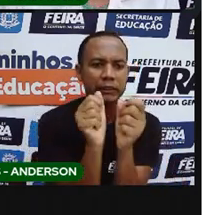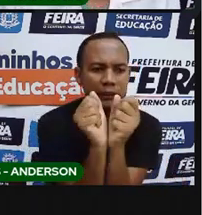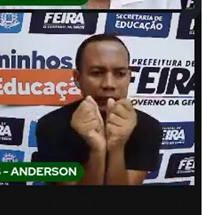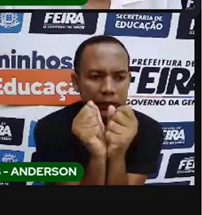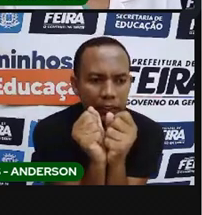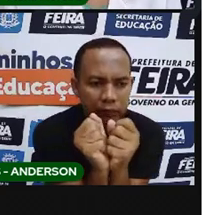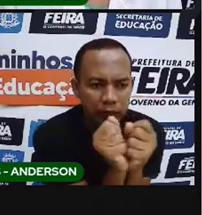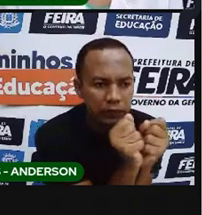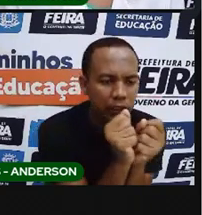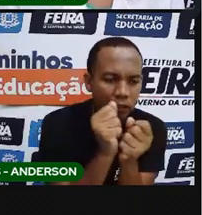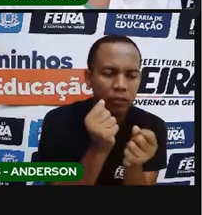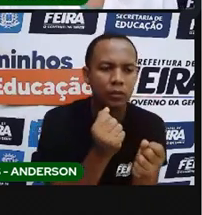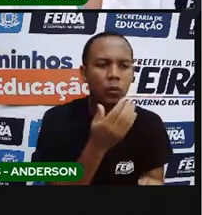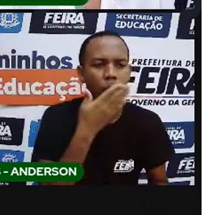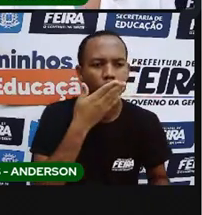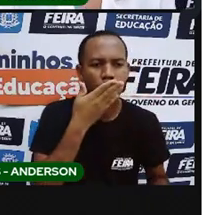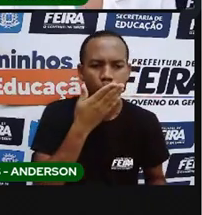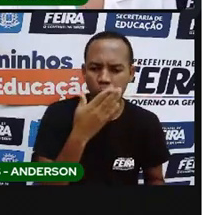índios.